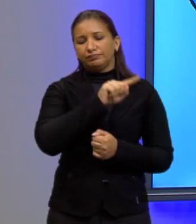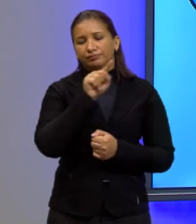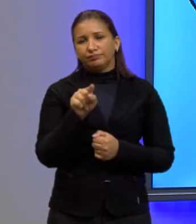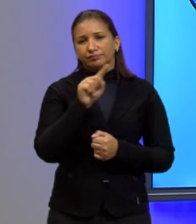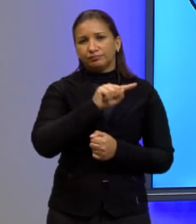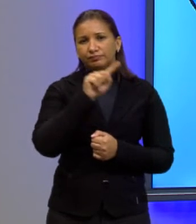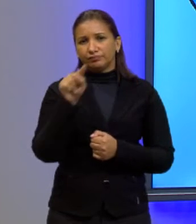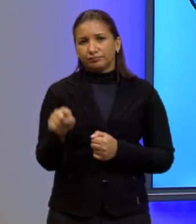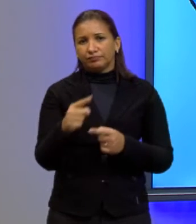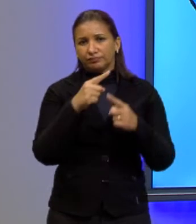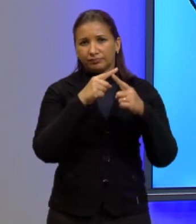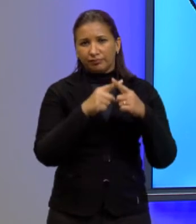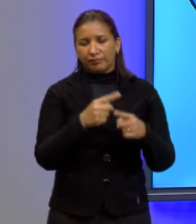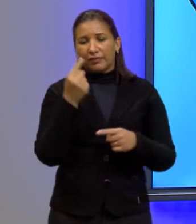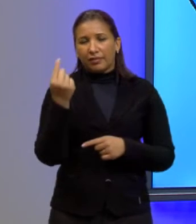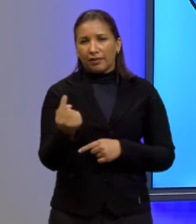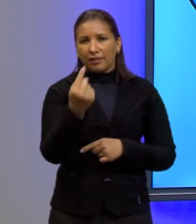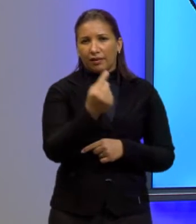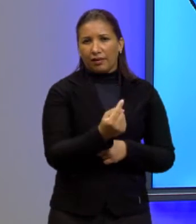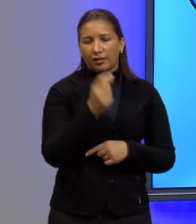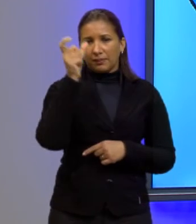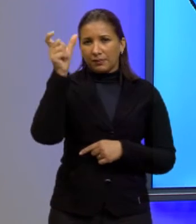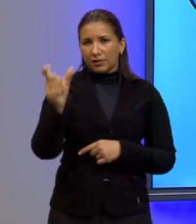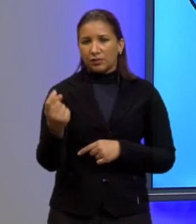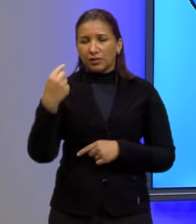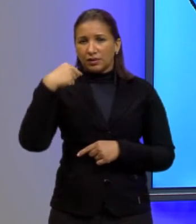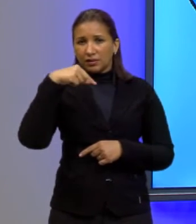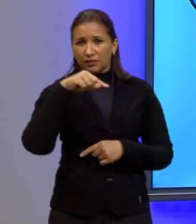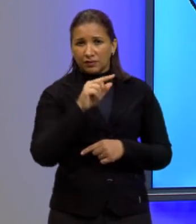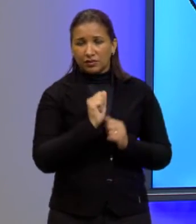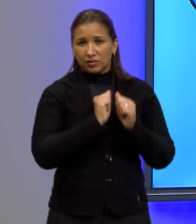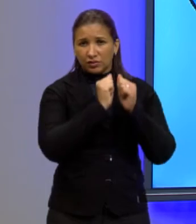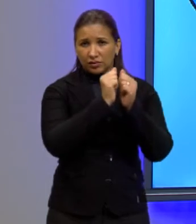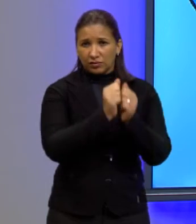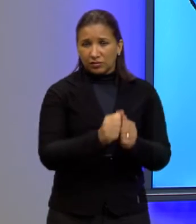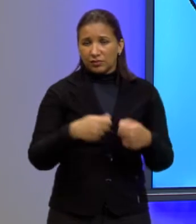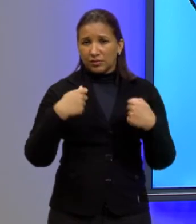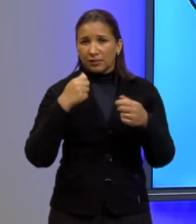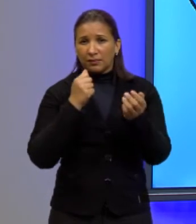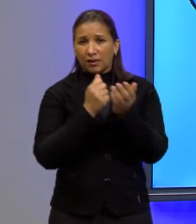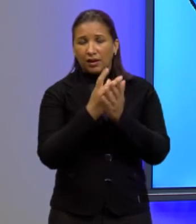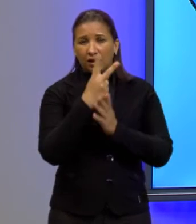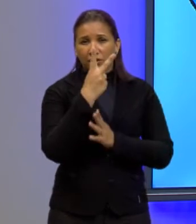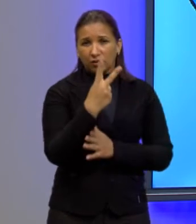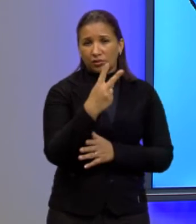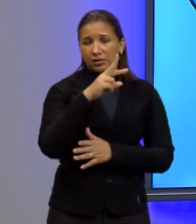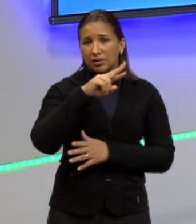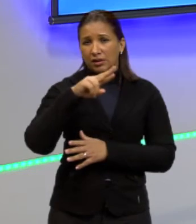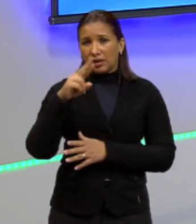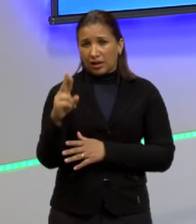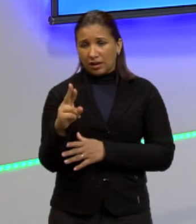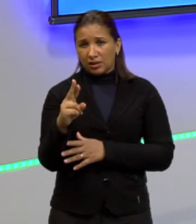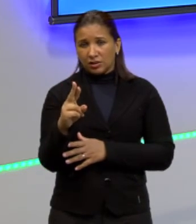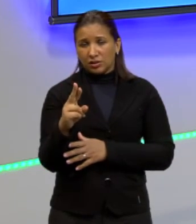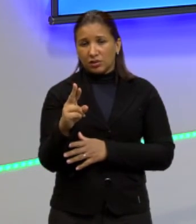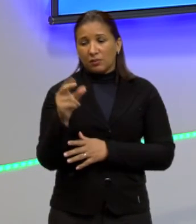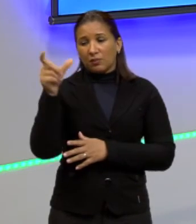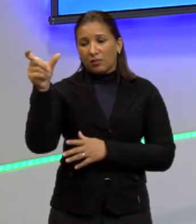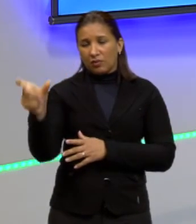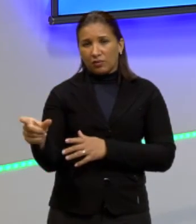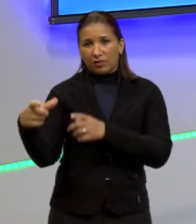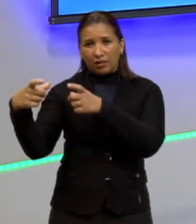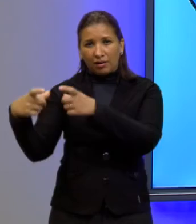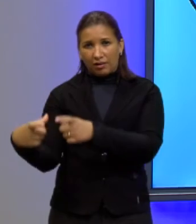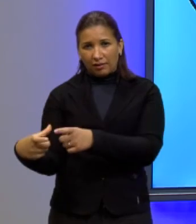então cada passageiro que compareceu vai pagar mais 2 reais por lugar vago